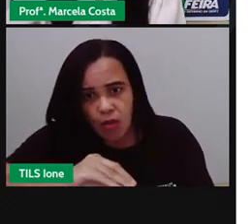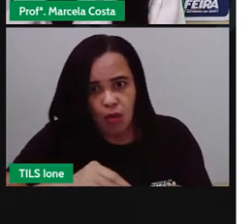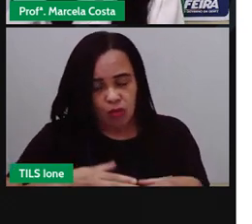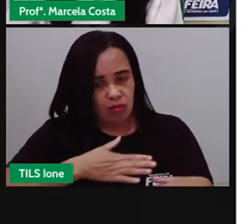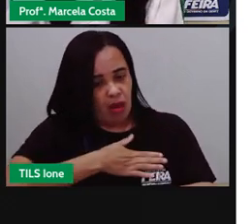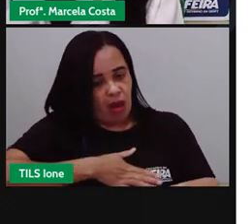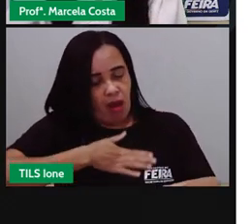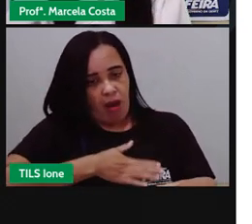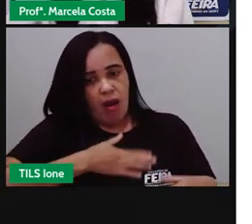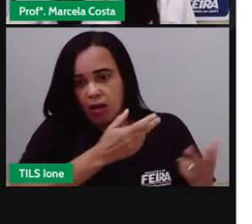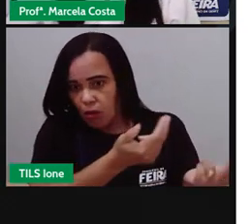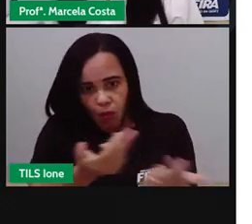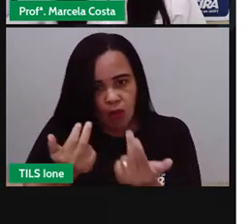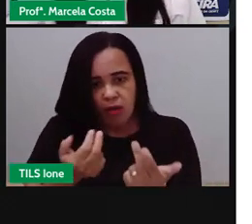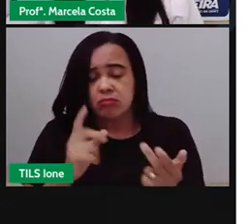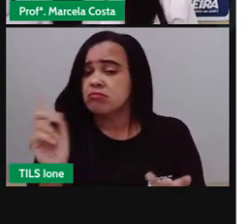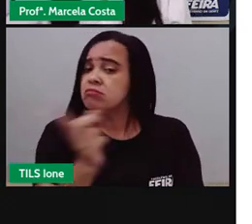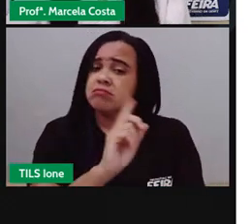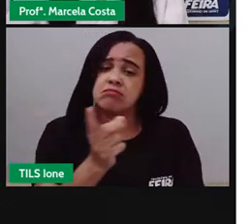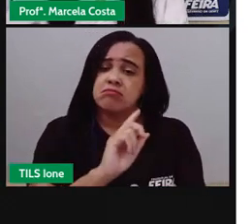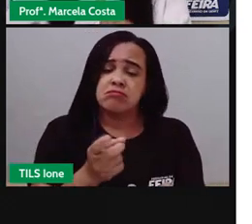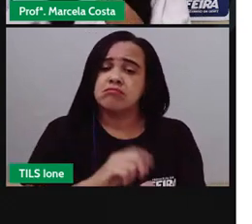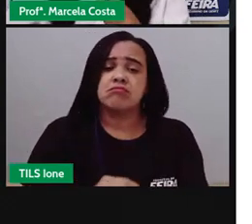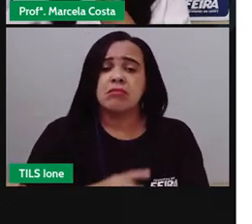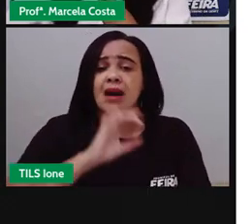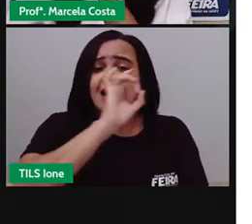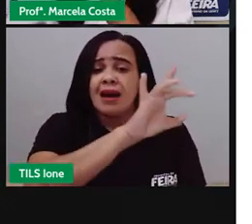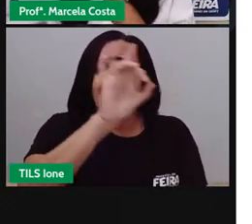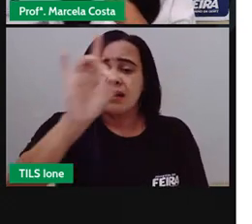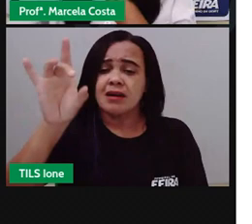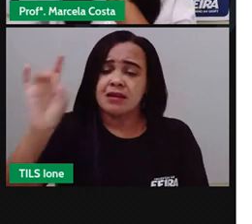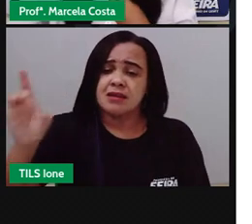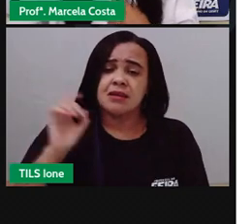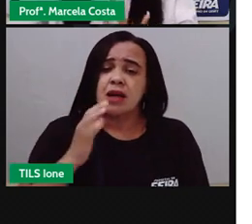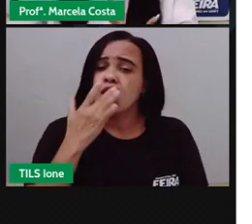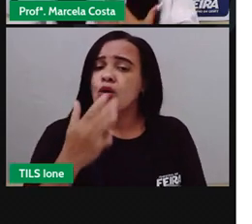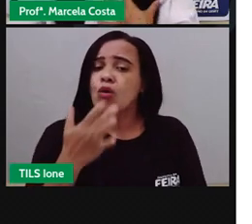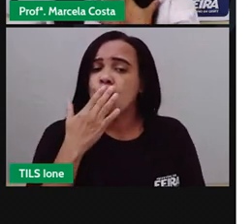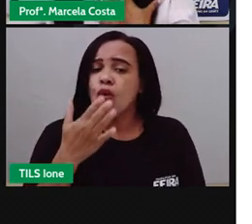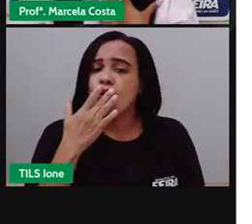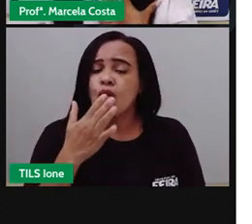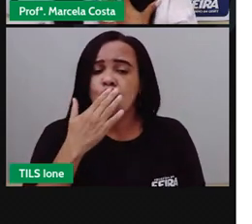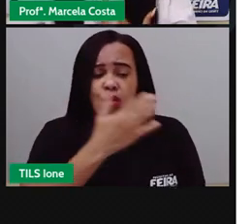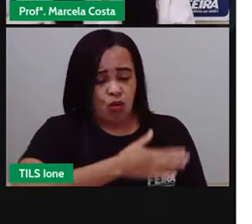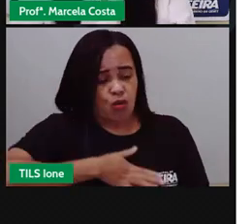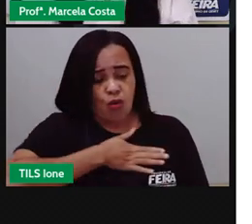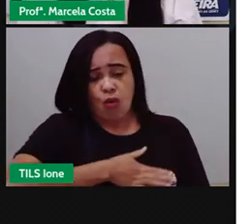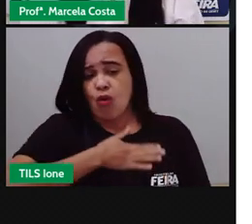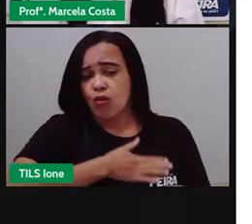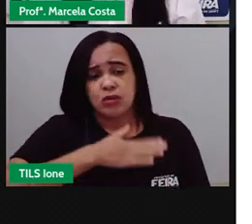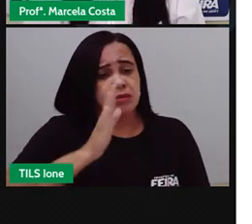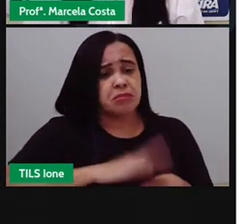Tem cores diferentes se cada um gosta da cor que lhe agrada.